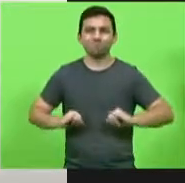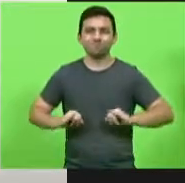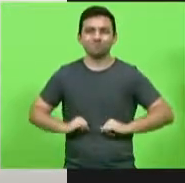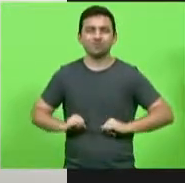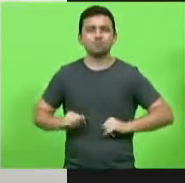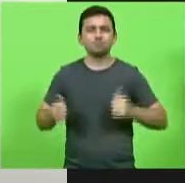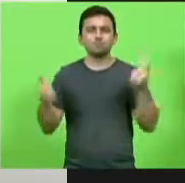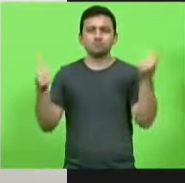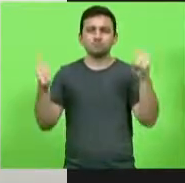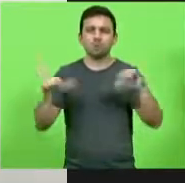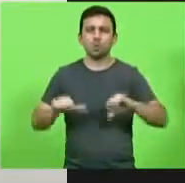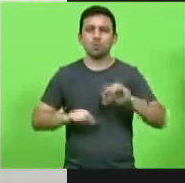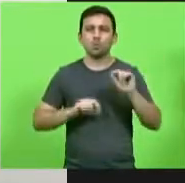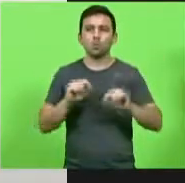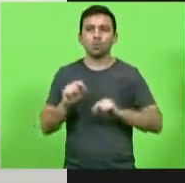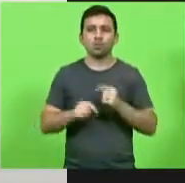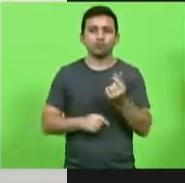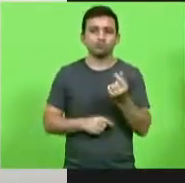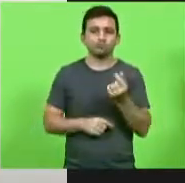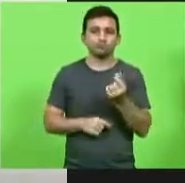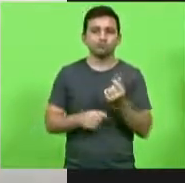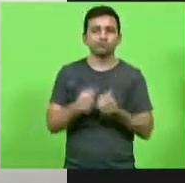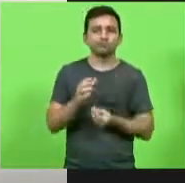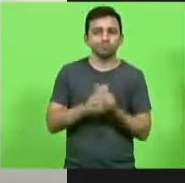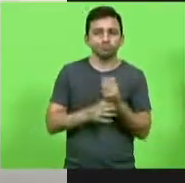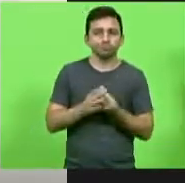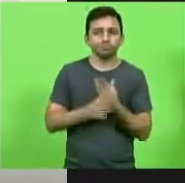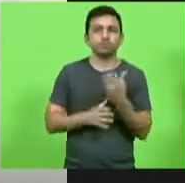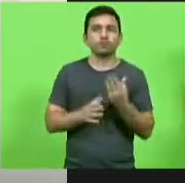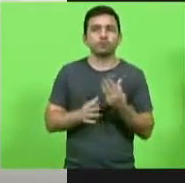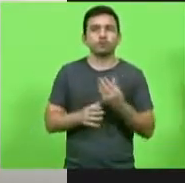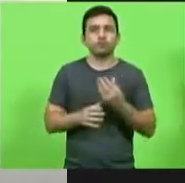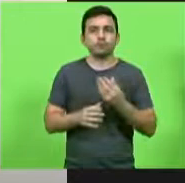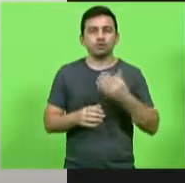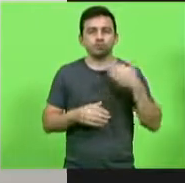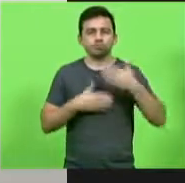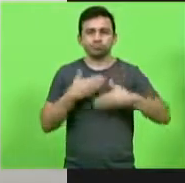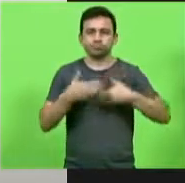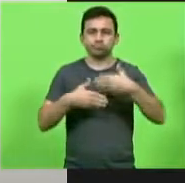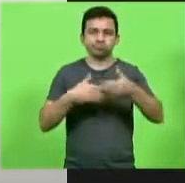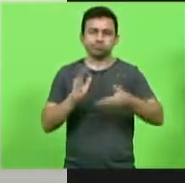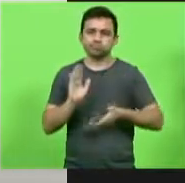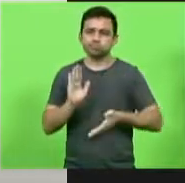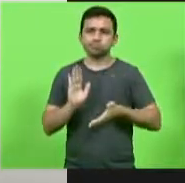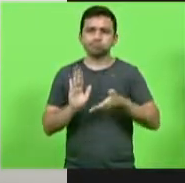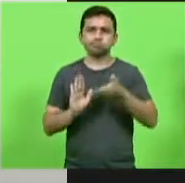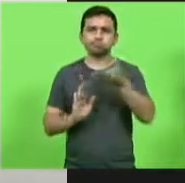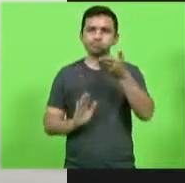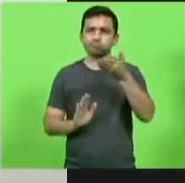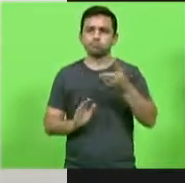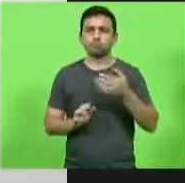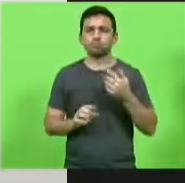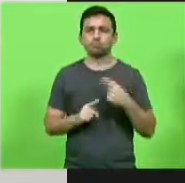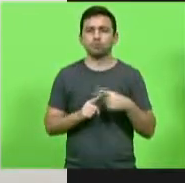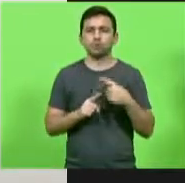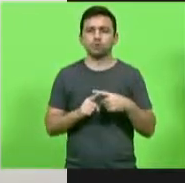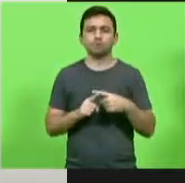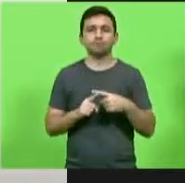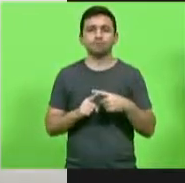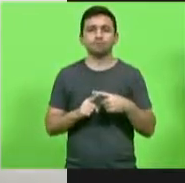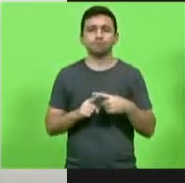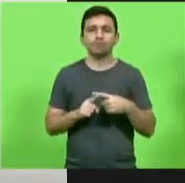intensamente com custos de produção cada vez mais altos diante de um